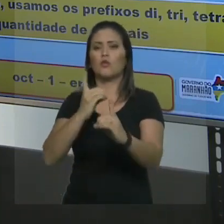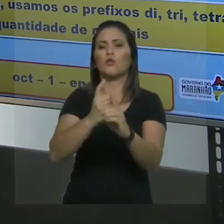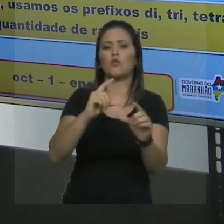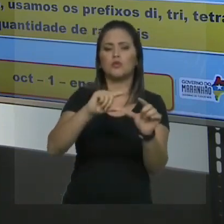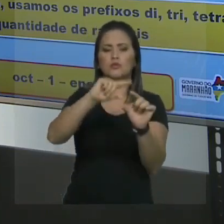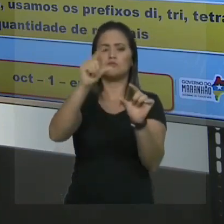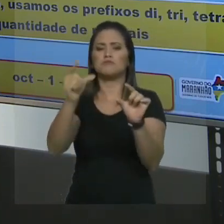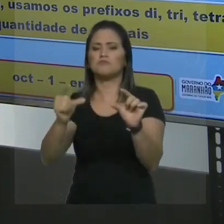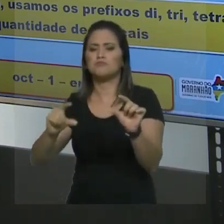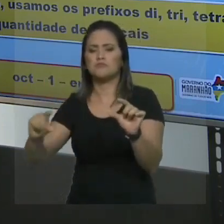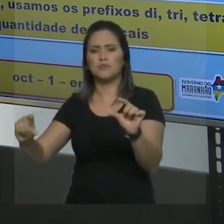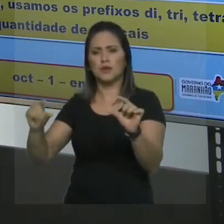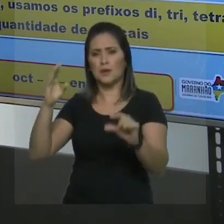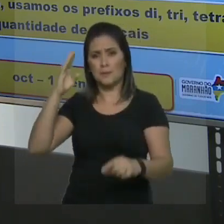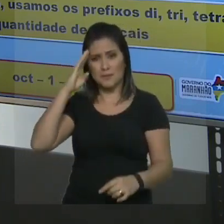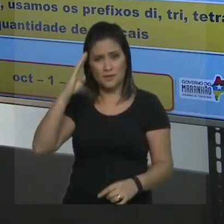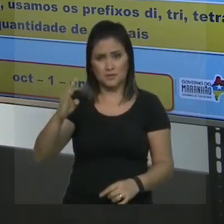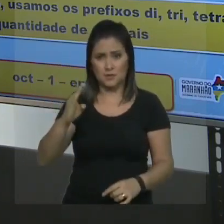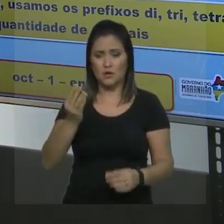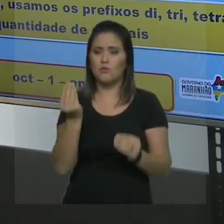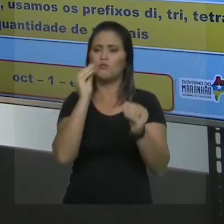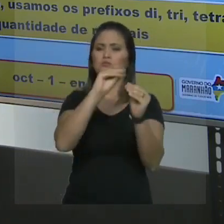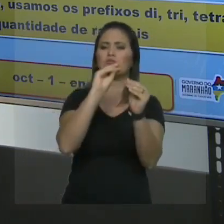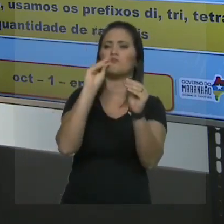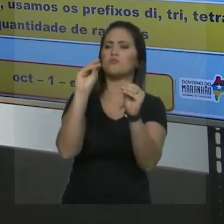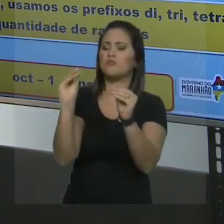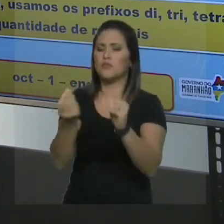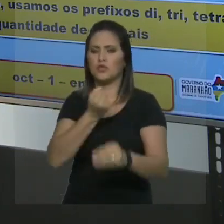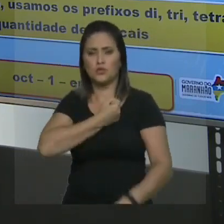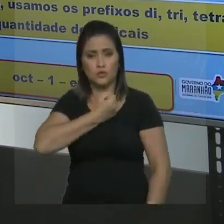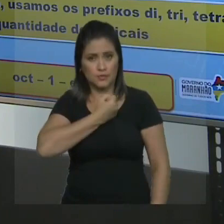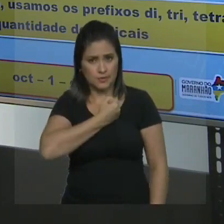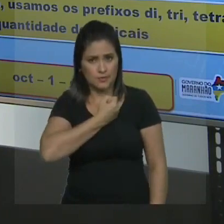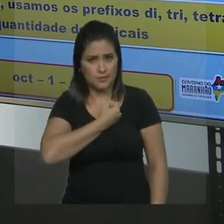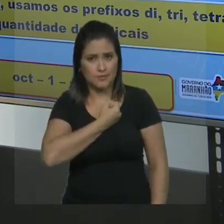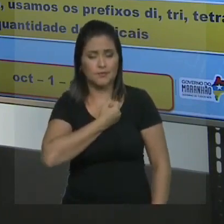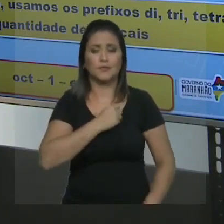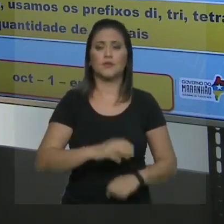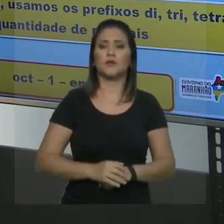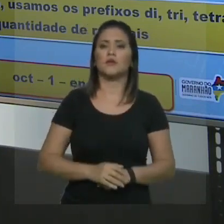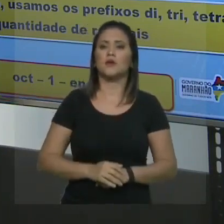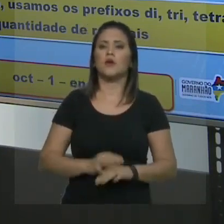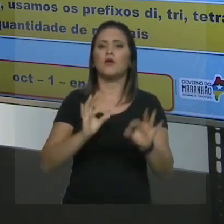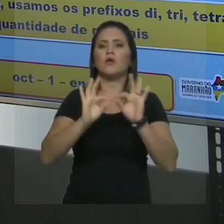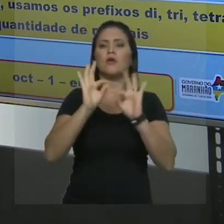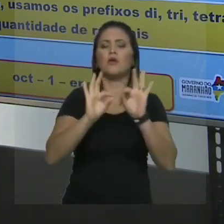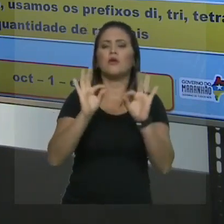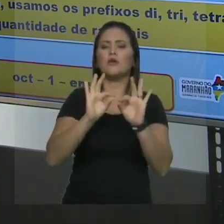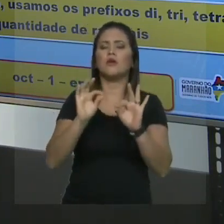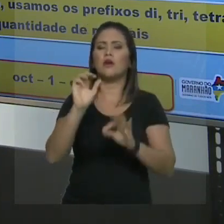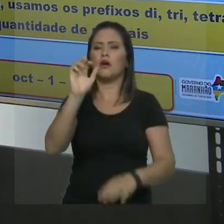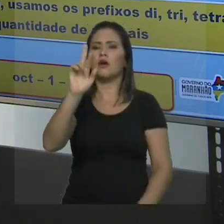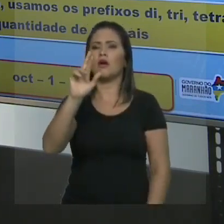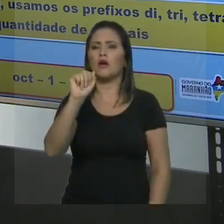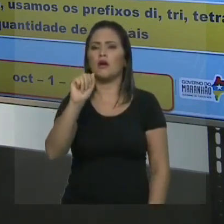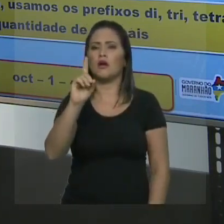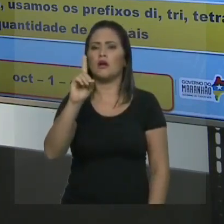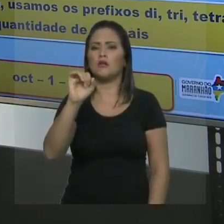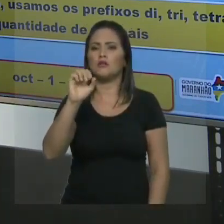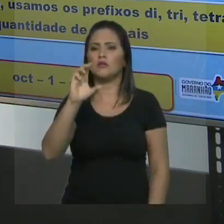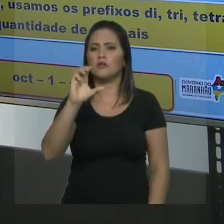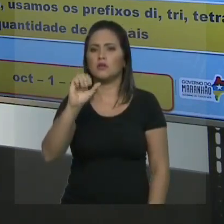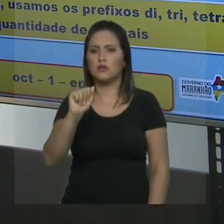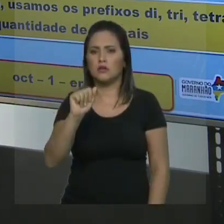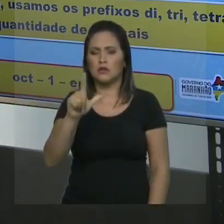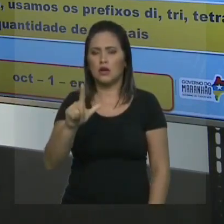Numerei a cadeia principal. Tudo bem? E na hora de dar o nome, coloquei os radicais por ordem alfabética. Depois, a cadeia principal.